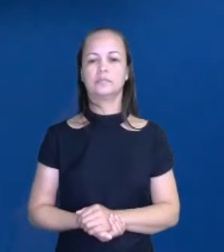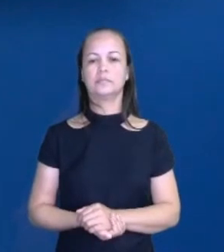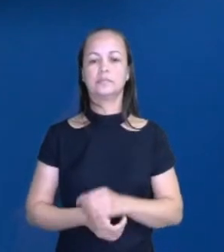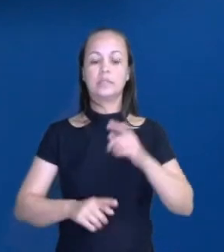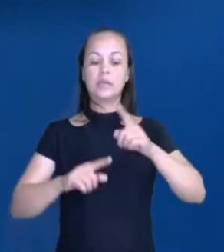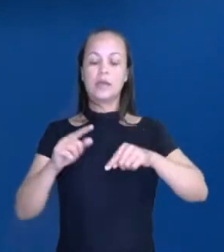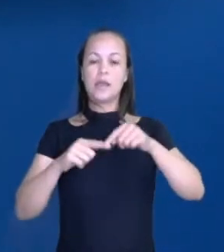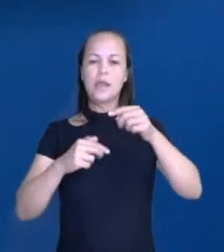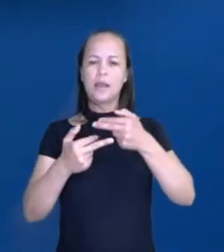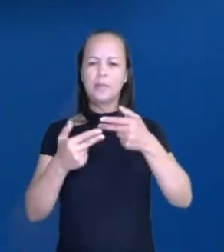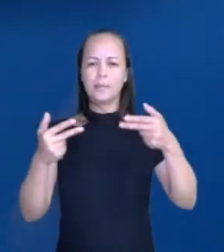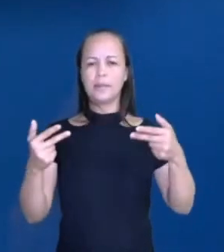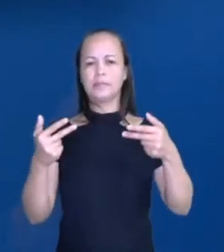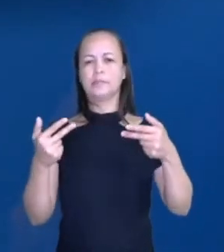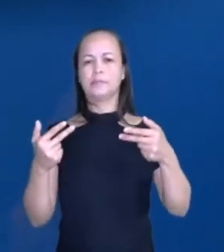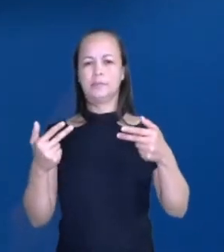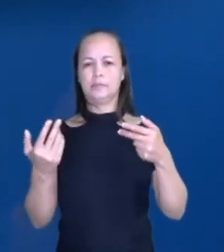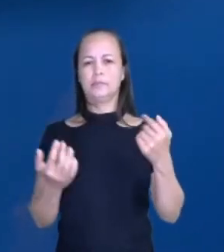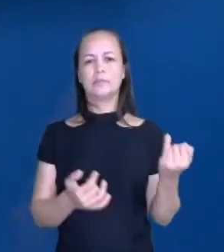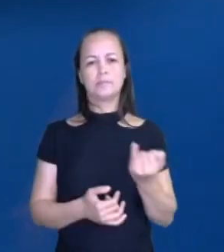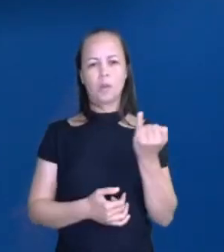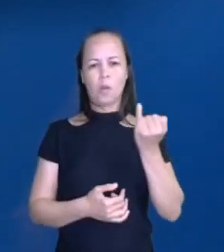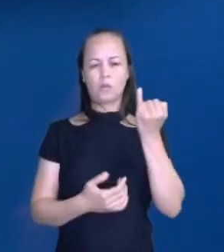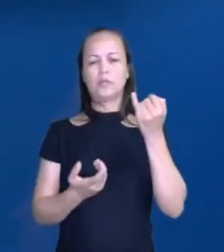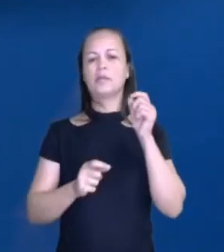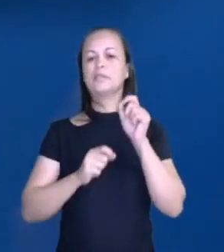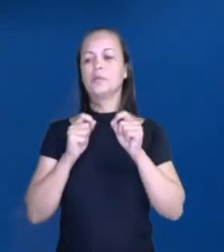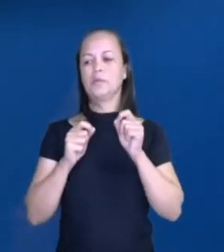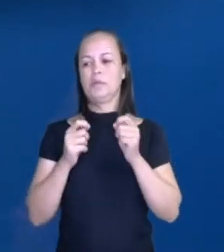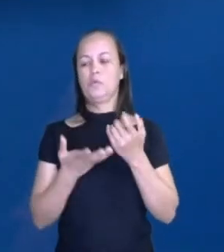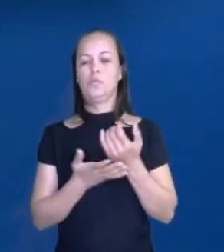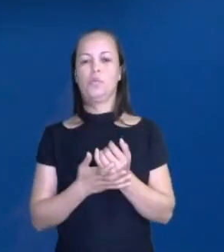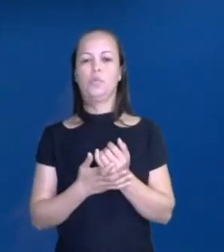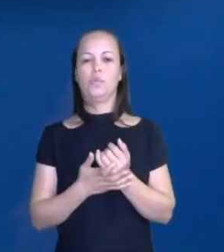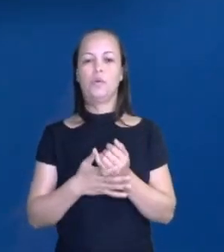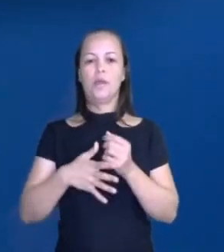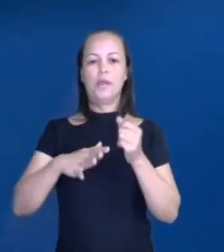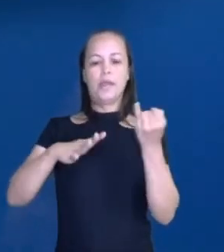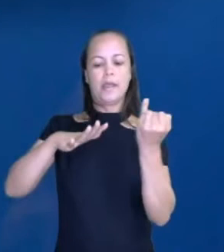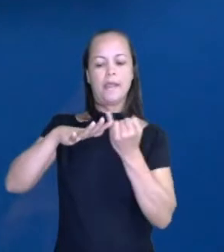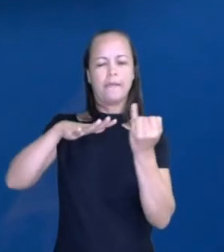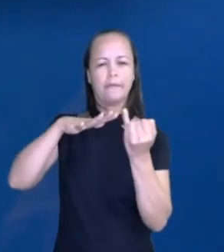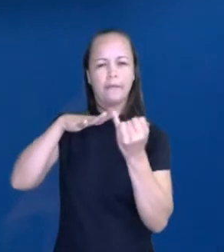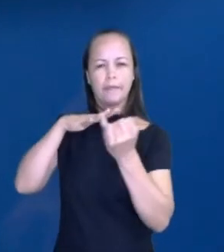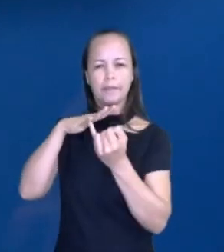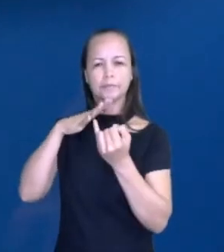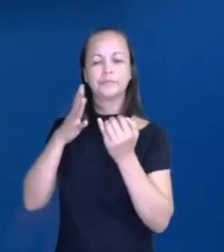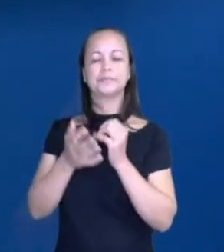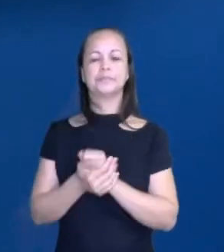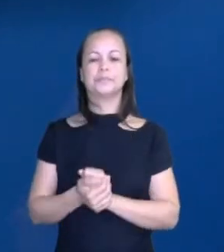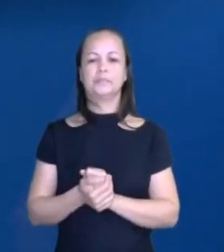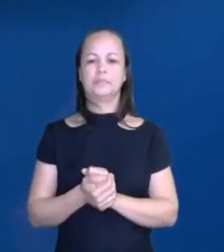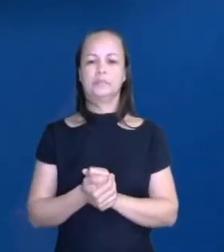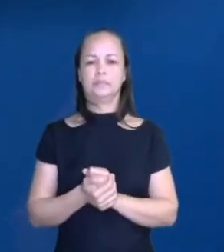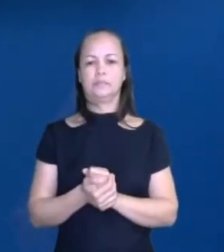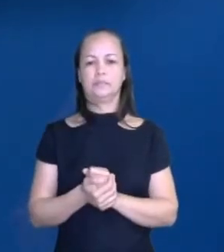essenciais, a gente vai começar pelo enredo. Observa o que diz com relação ao enredo.